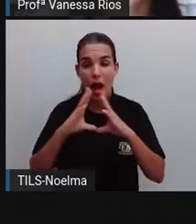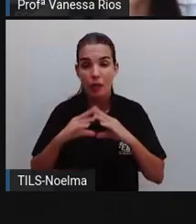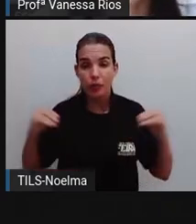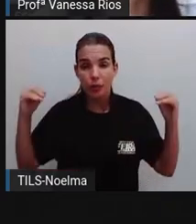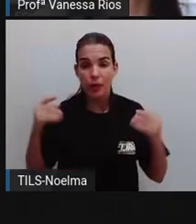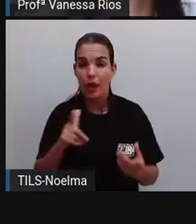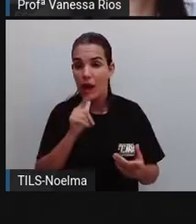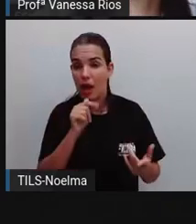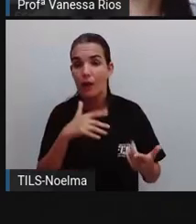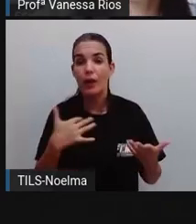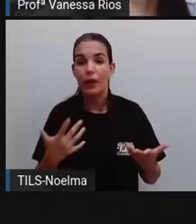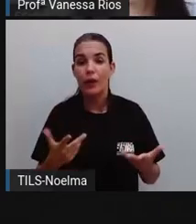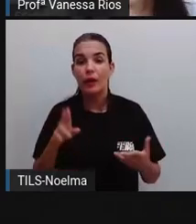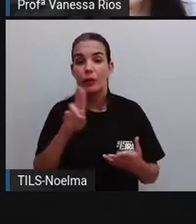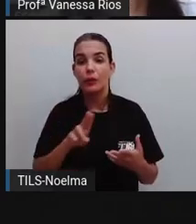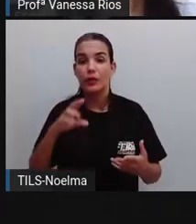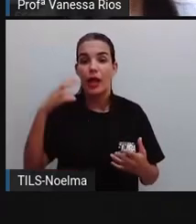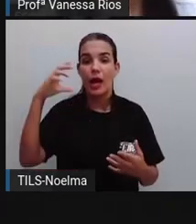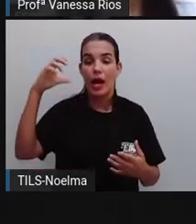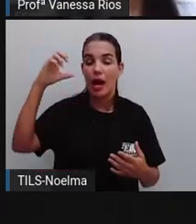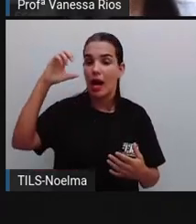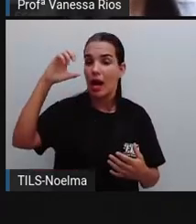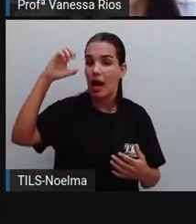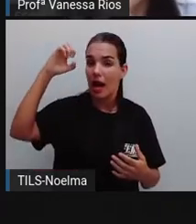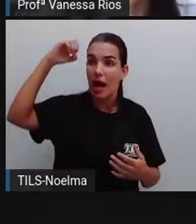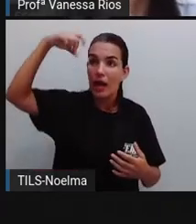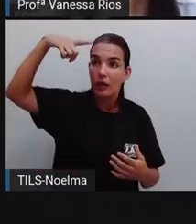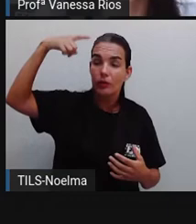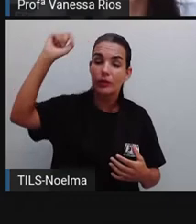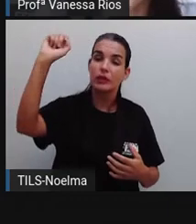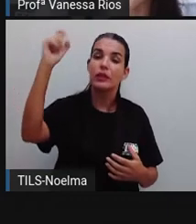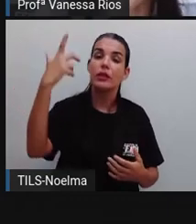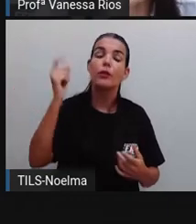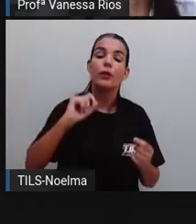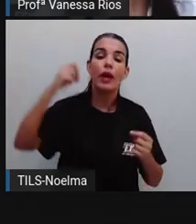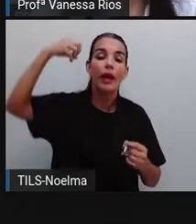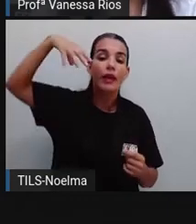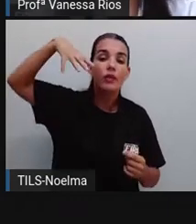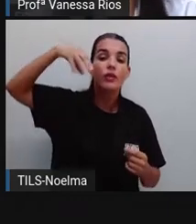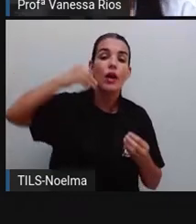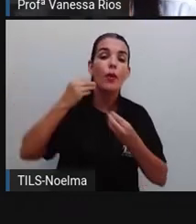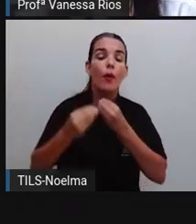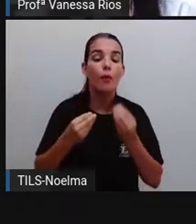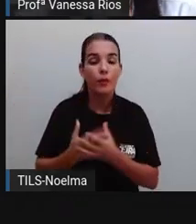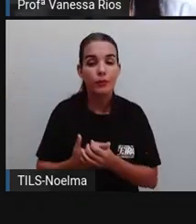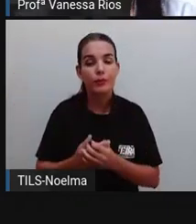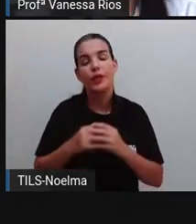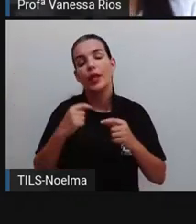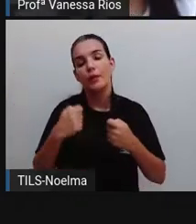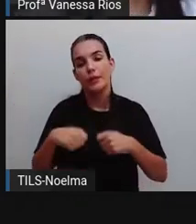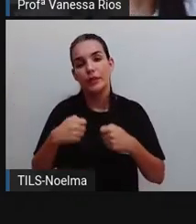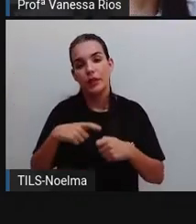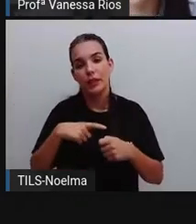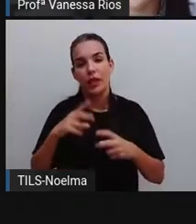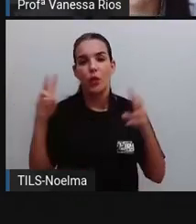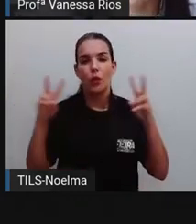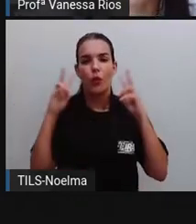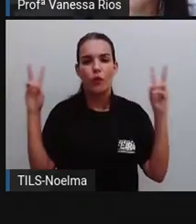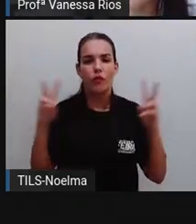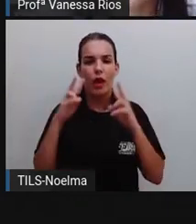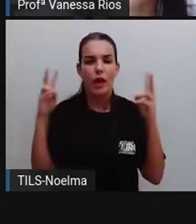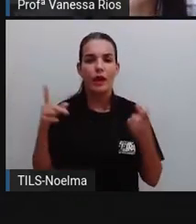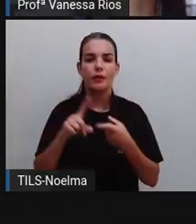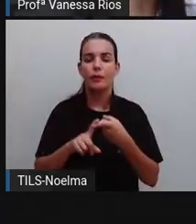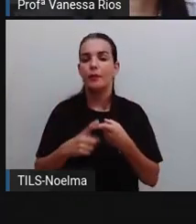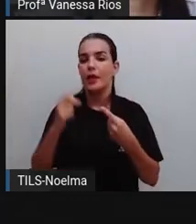energia elétrica possam ser sanados ou possam aí ser diminuídos para toda a população. Não só para aquelas